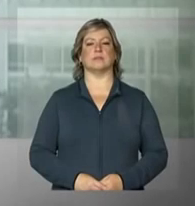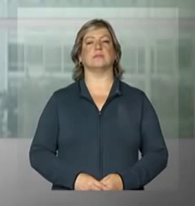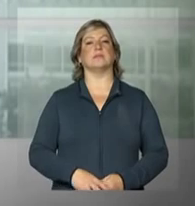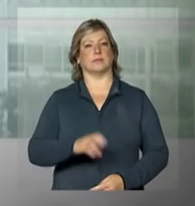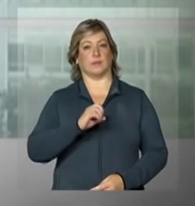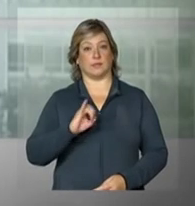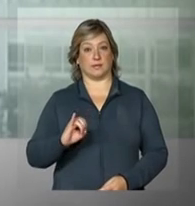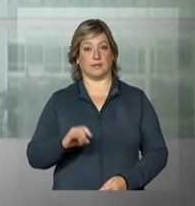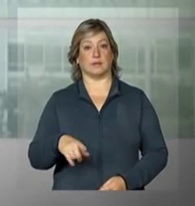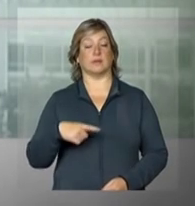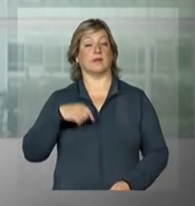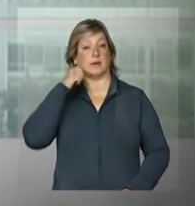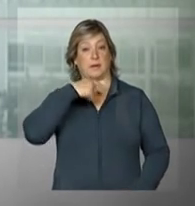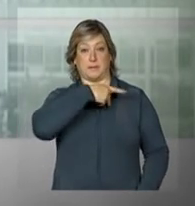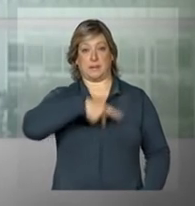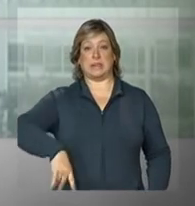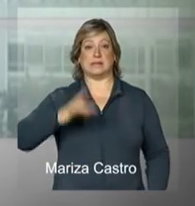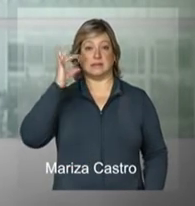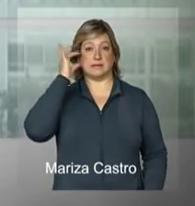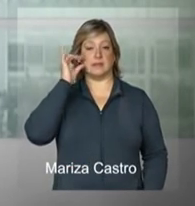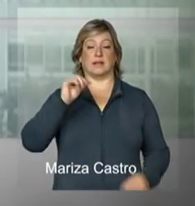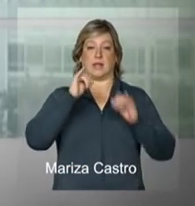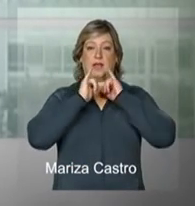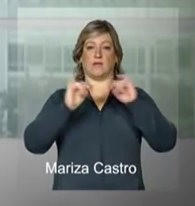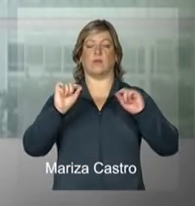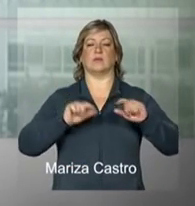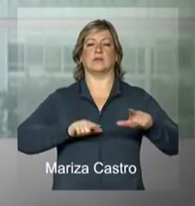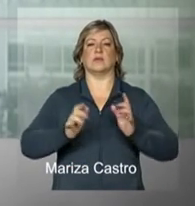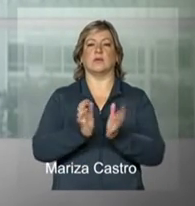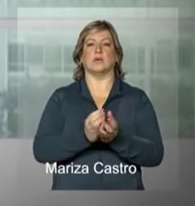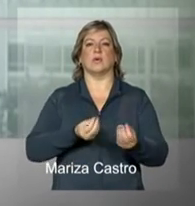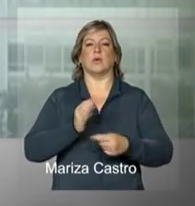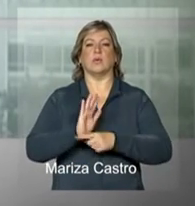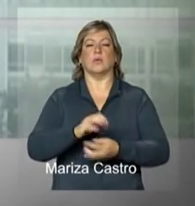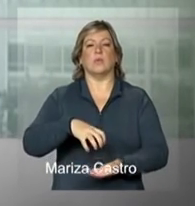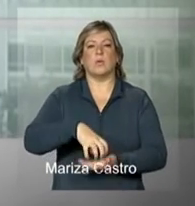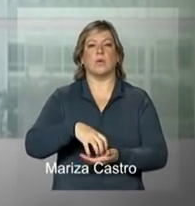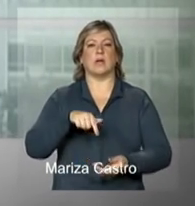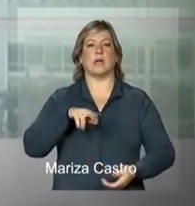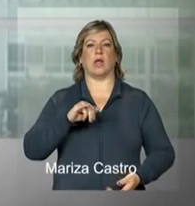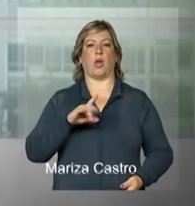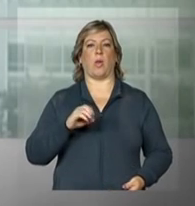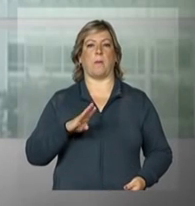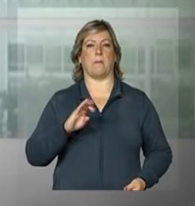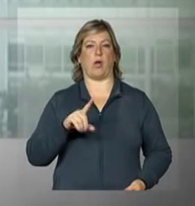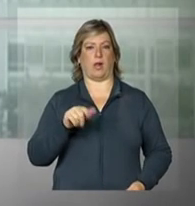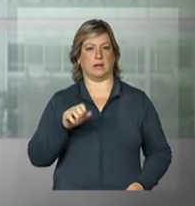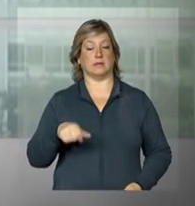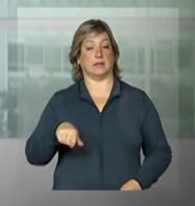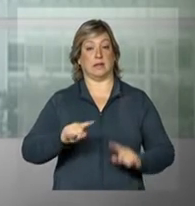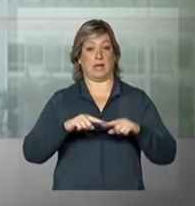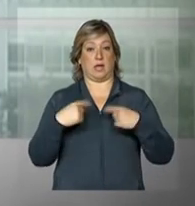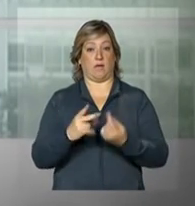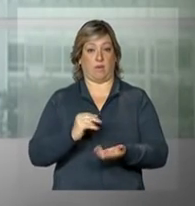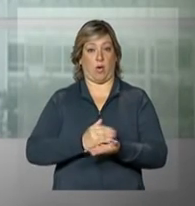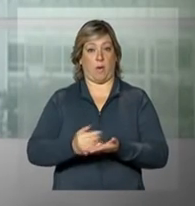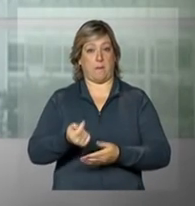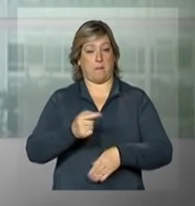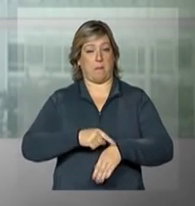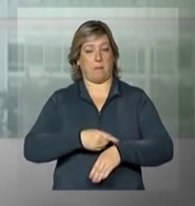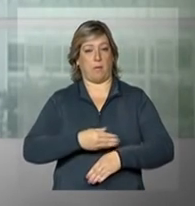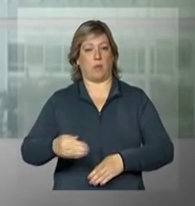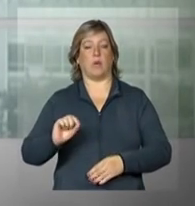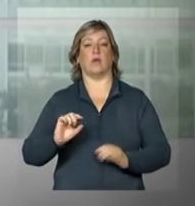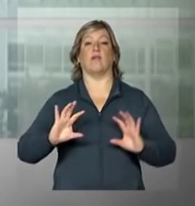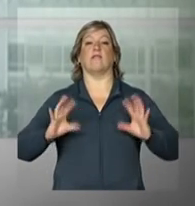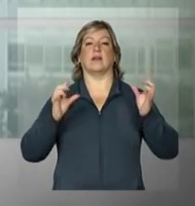Olá, a presidenta Dilma Rousseff anuncia ações para as comunidades quilombolas. A cerimônia, que começa daqui a pouco, comemora